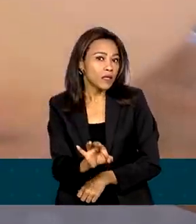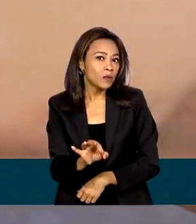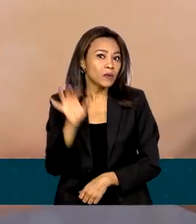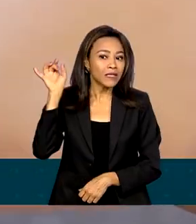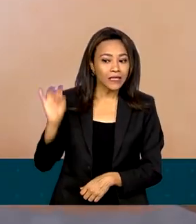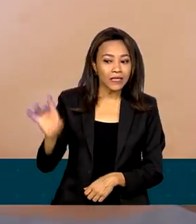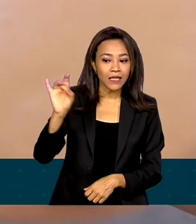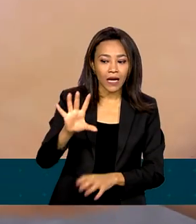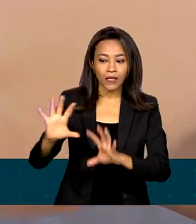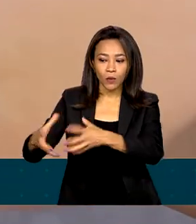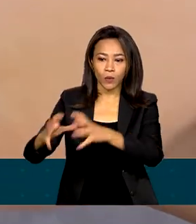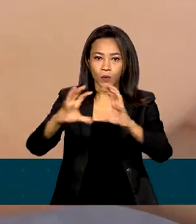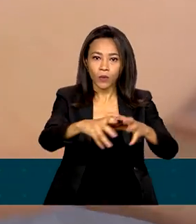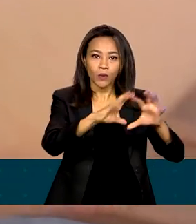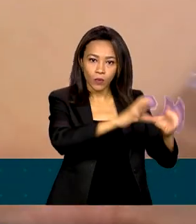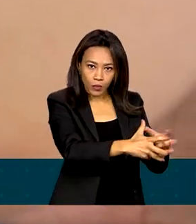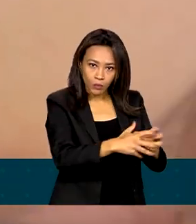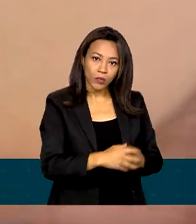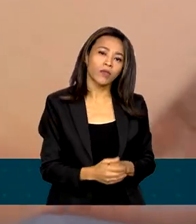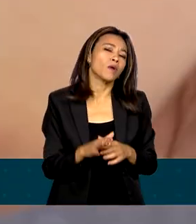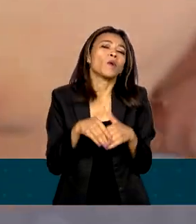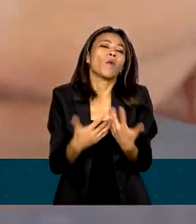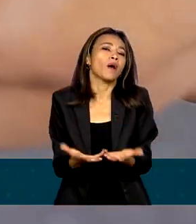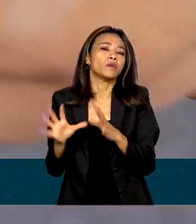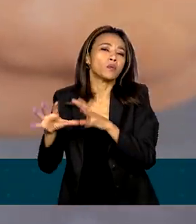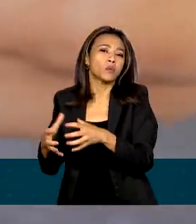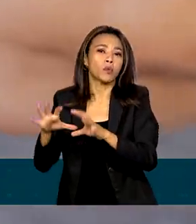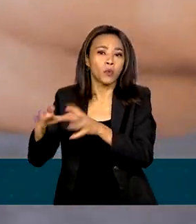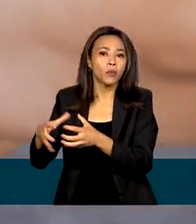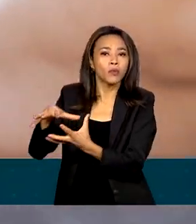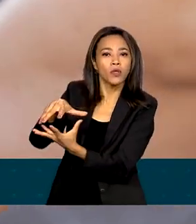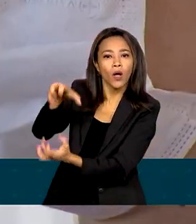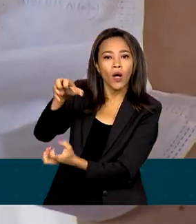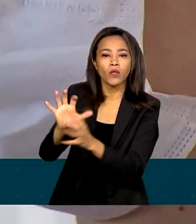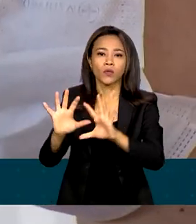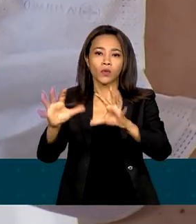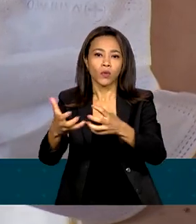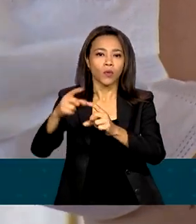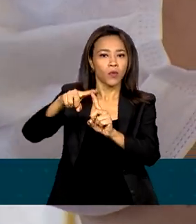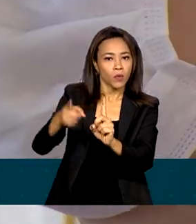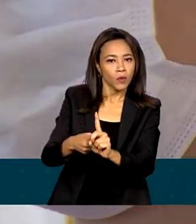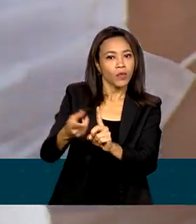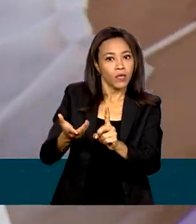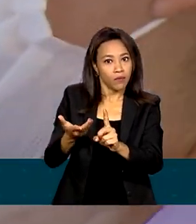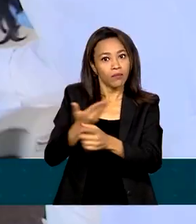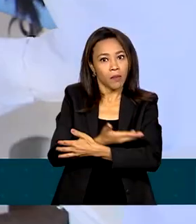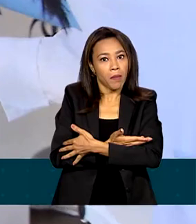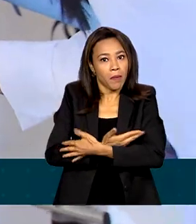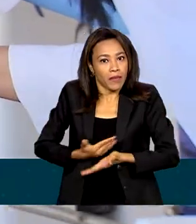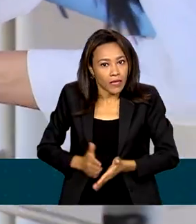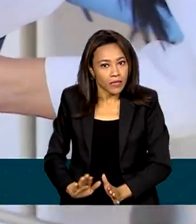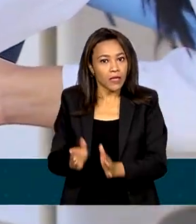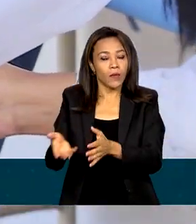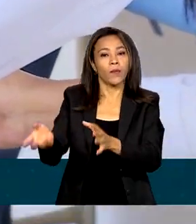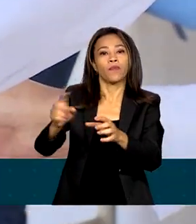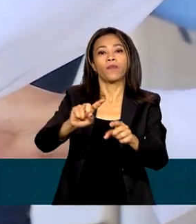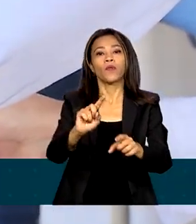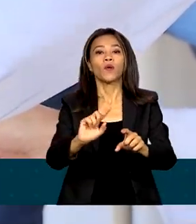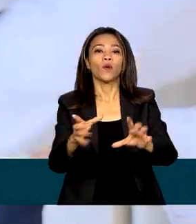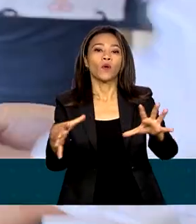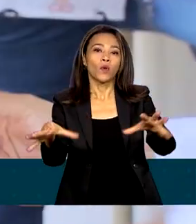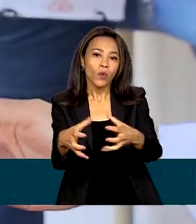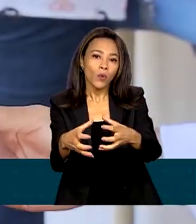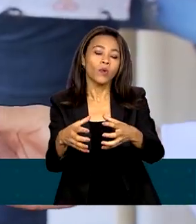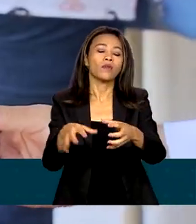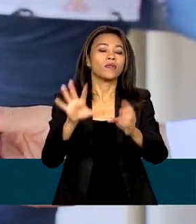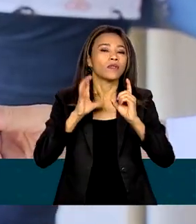cada um dos grupos. E quais são esses grupos? São os idosos, gestantes hipoérperas, pessoas com doenças crônicas